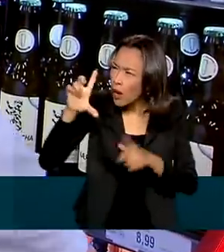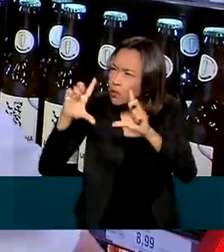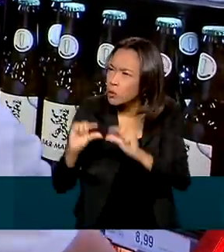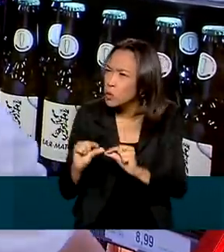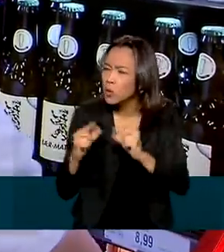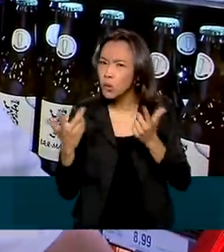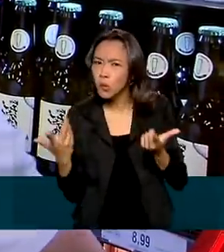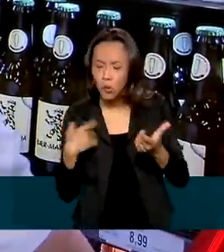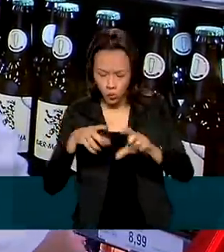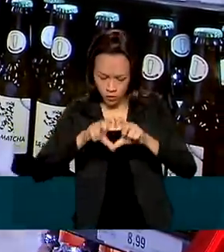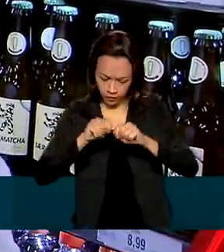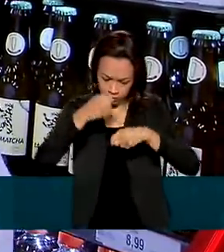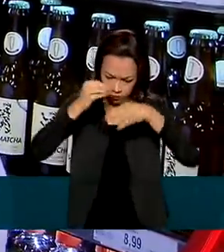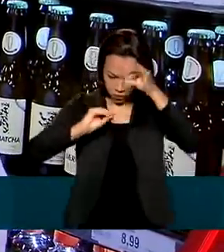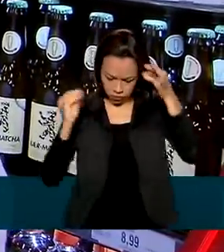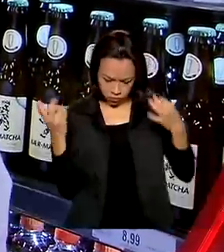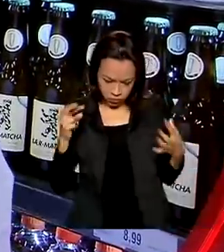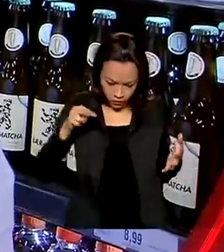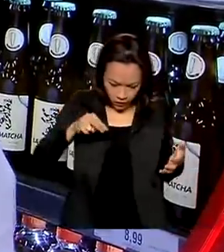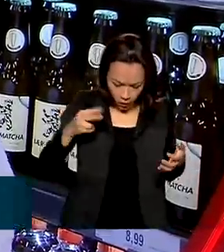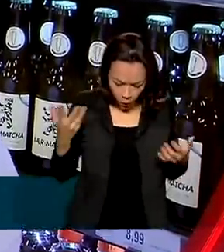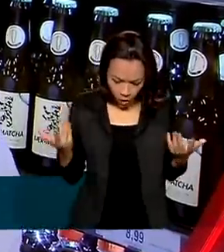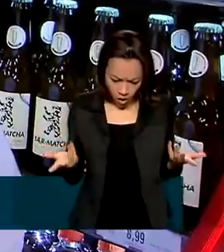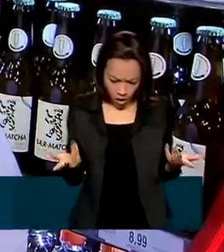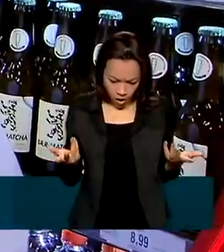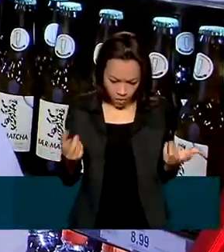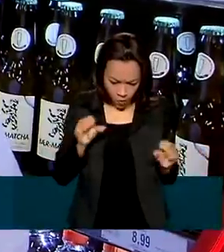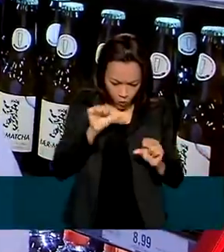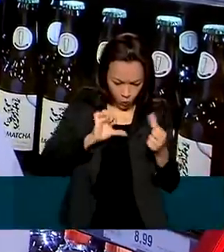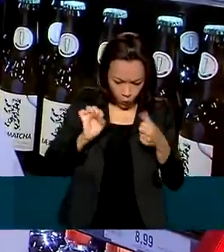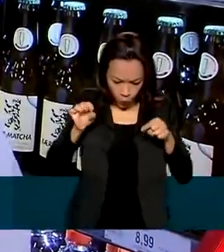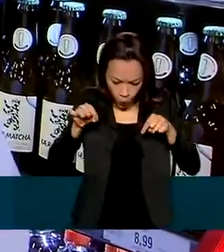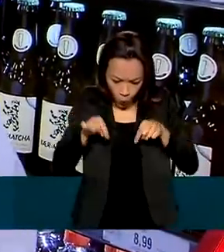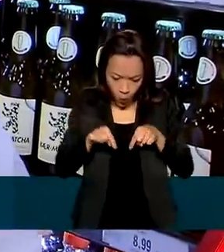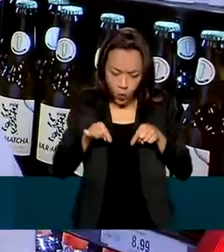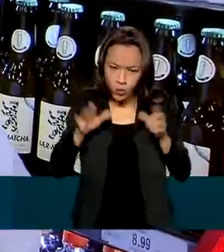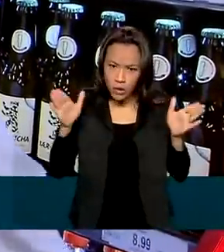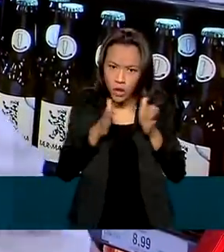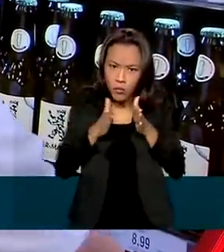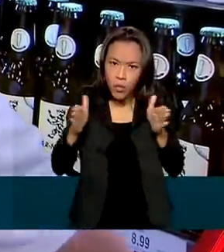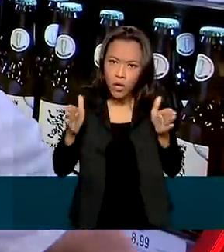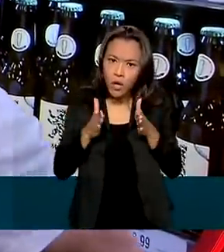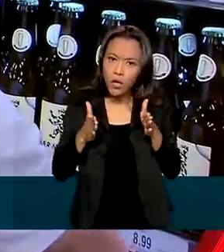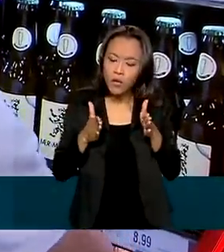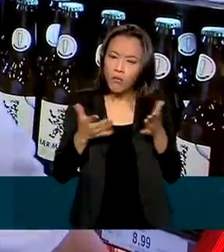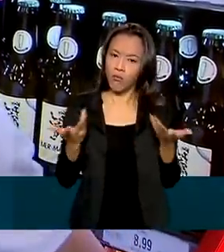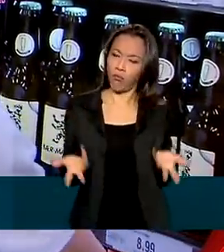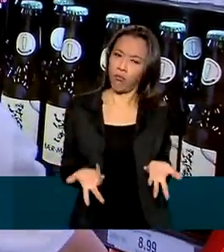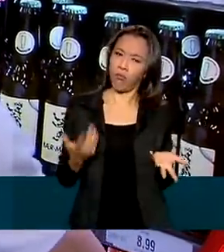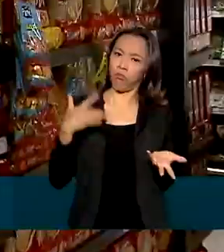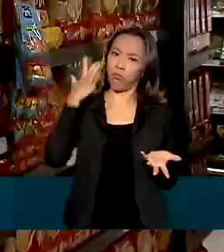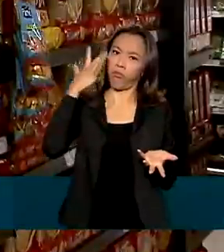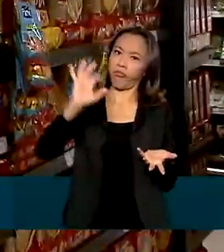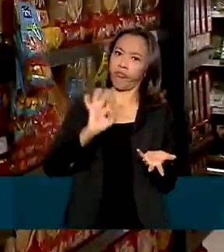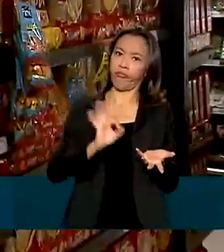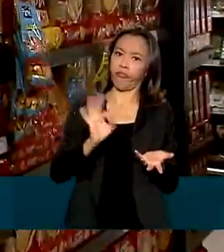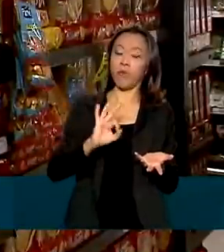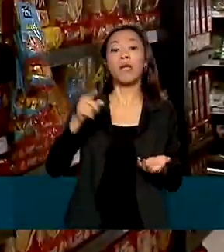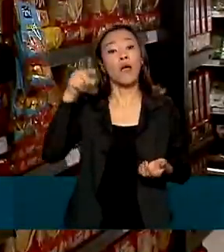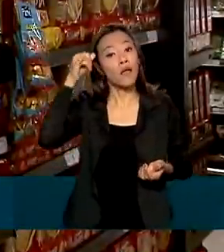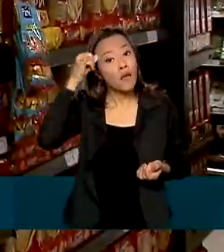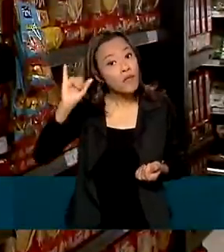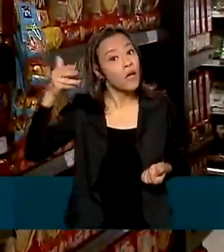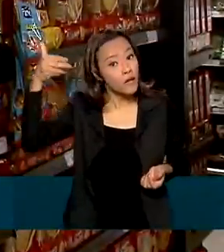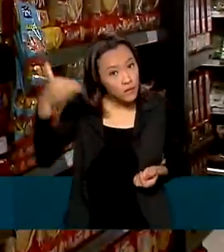a gente vai abrir a embalagem e verifica que houve uma mudança no tamanho ou na quantidade do produto. E para evitar